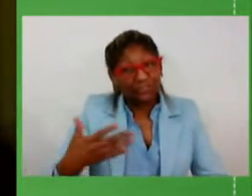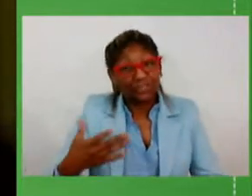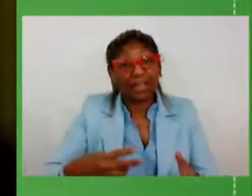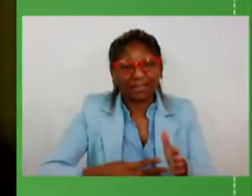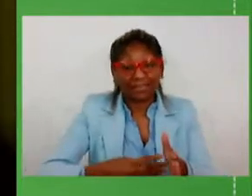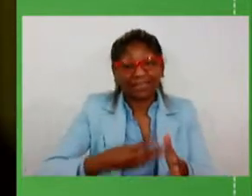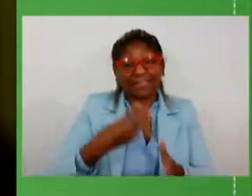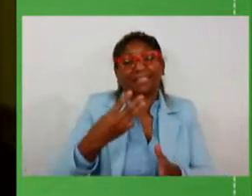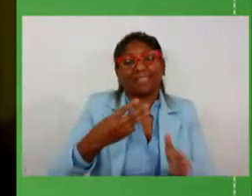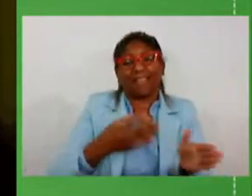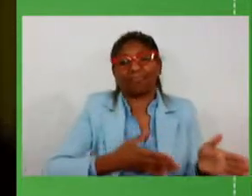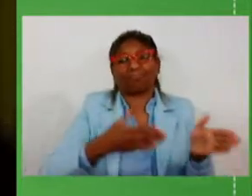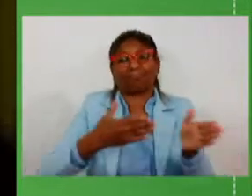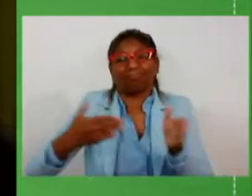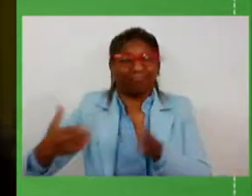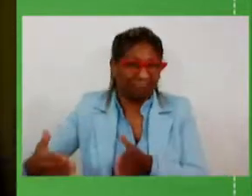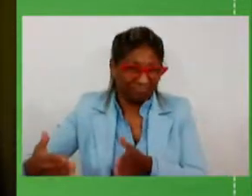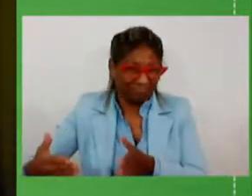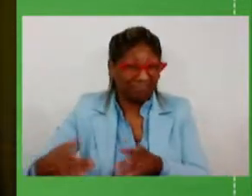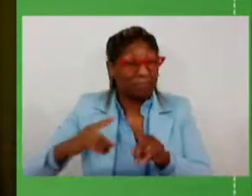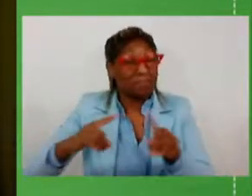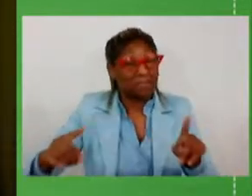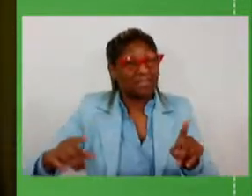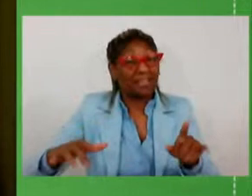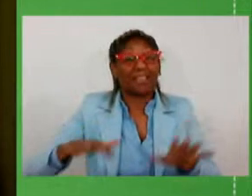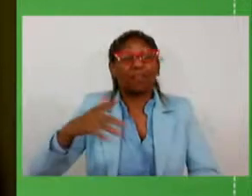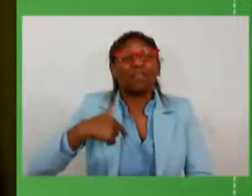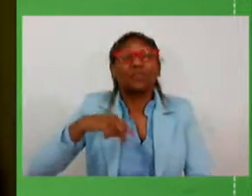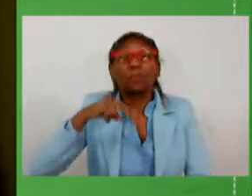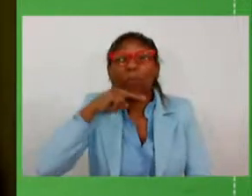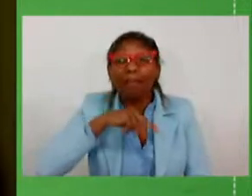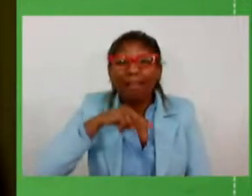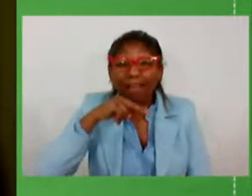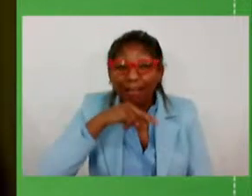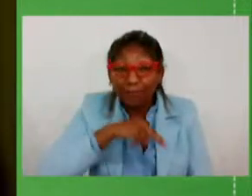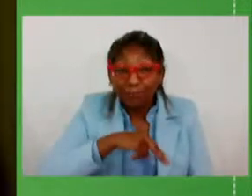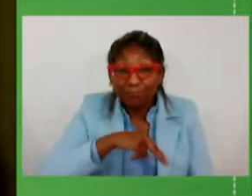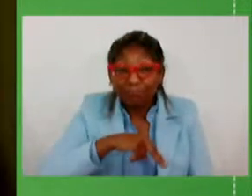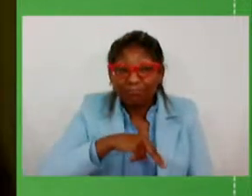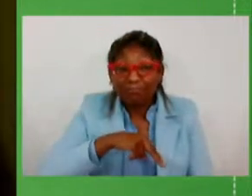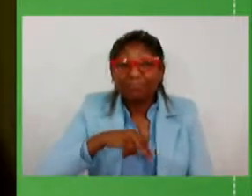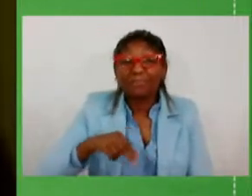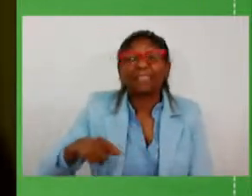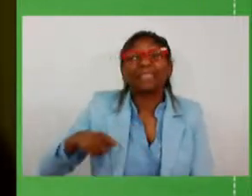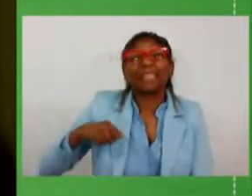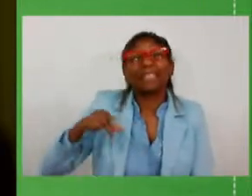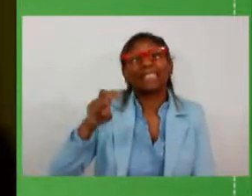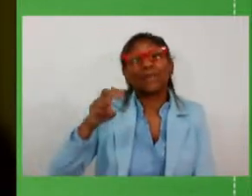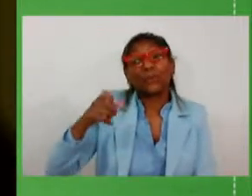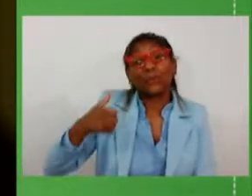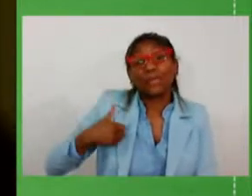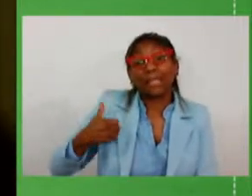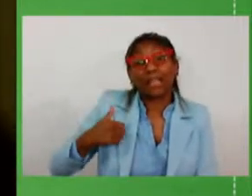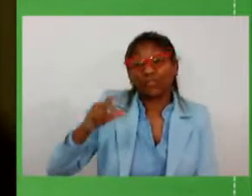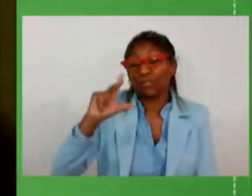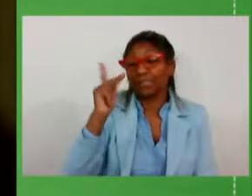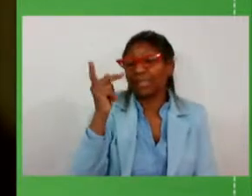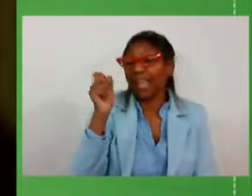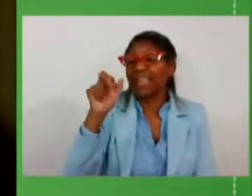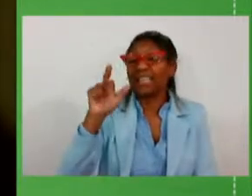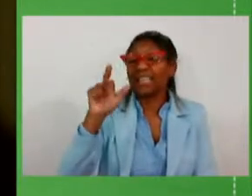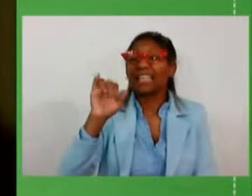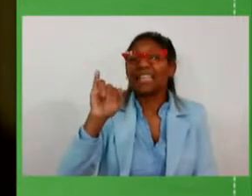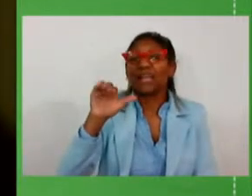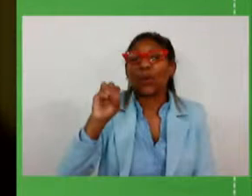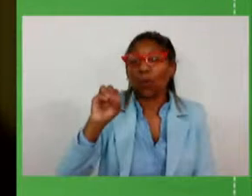faixa mas talvez o meu netinho tem cinco chamado Henrico ele